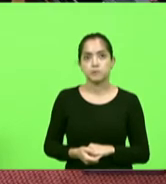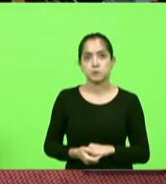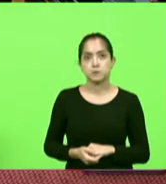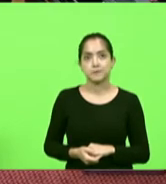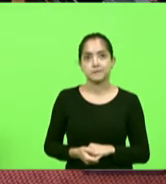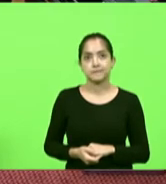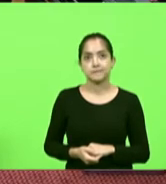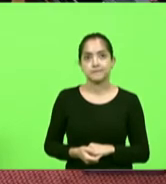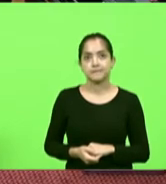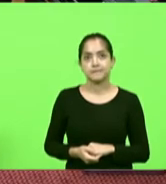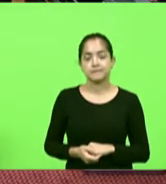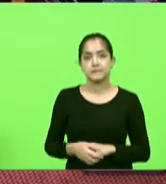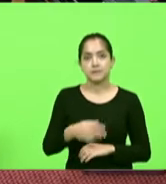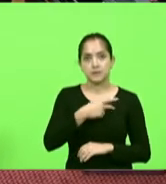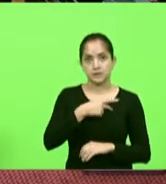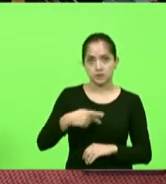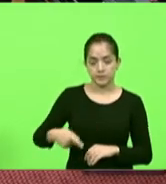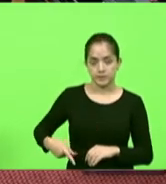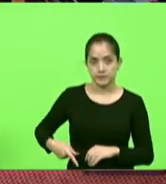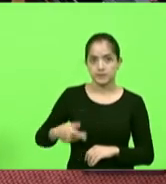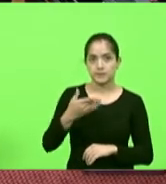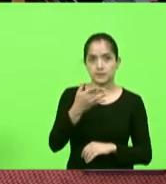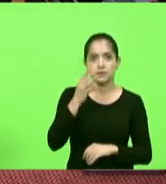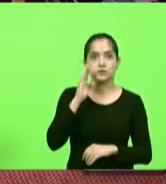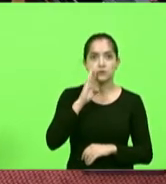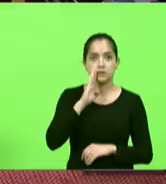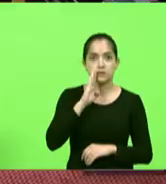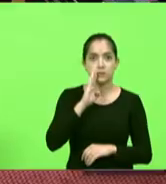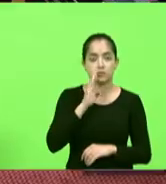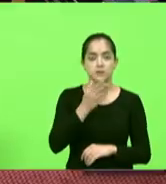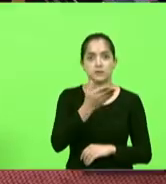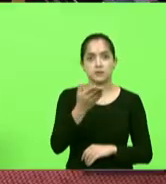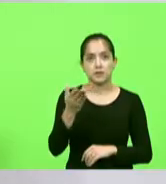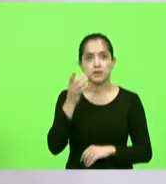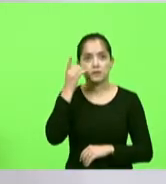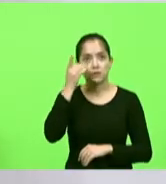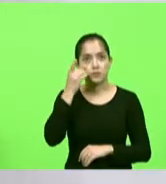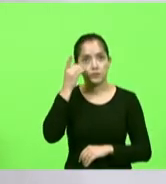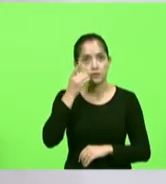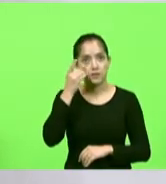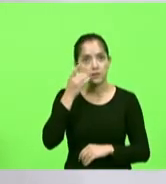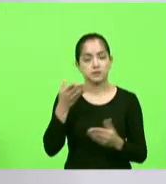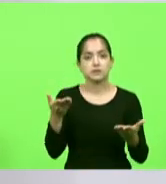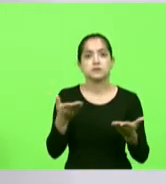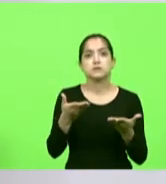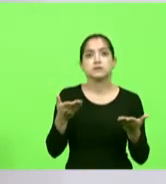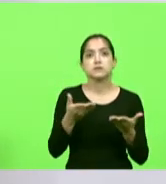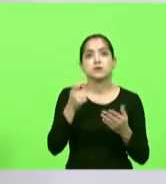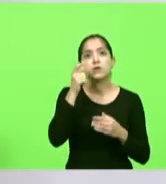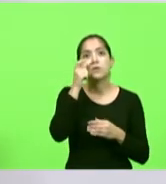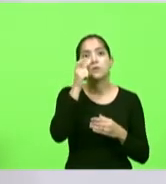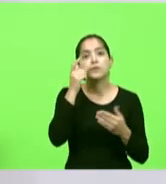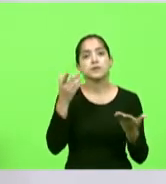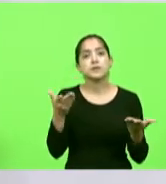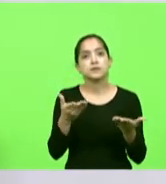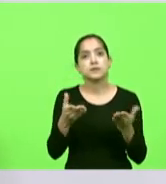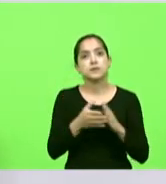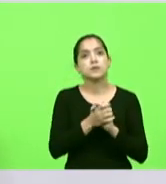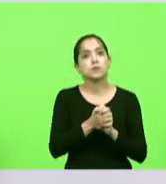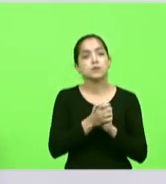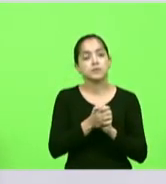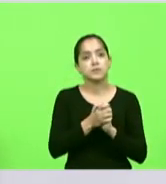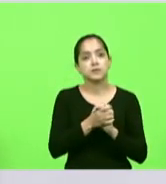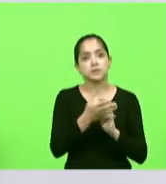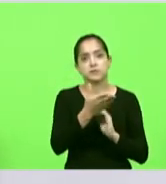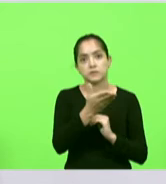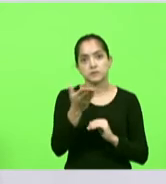senhor presidente deputado Nilson Berlanda a todos os deputados e deputadas a quem nos acompanha quero cumprimentar a todos